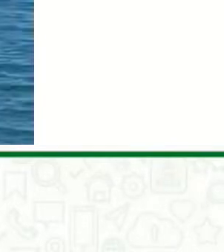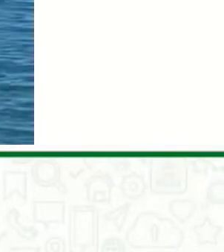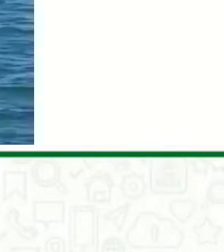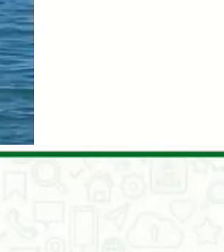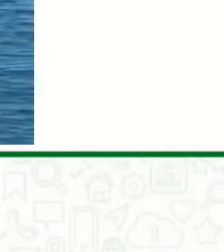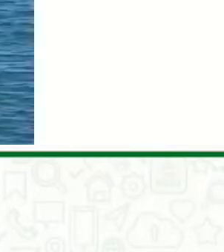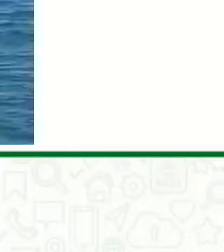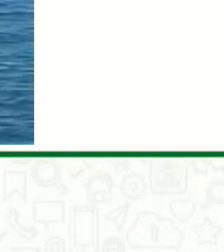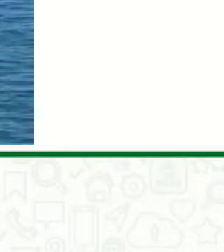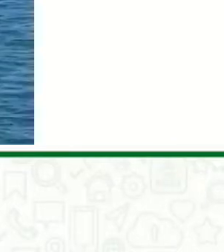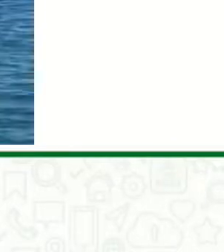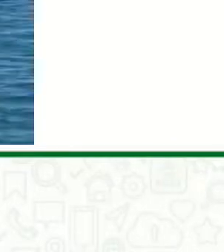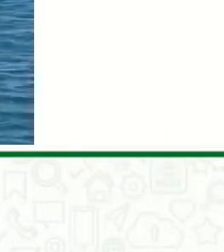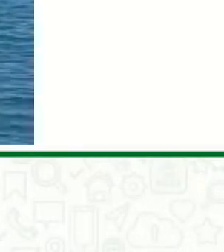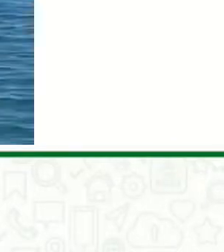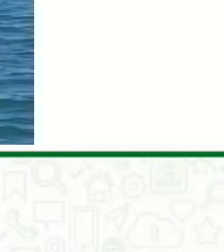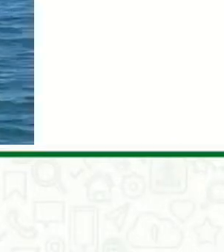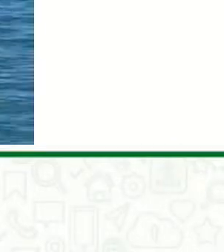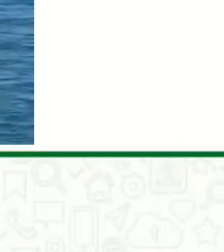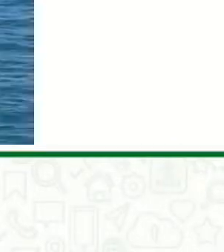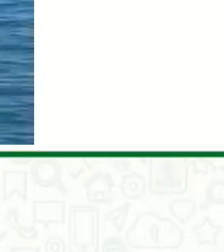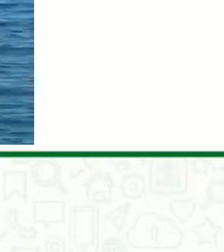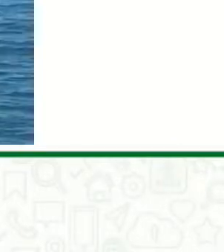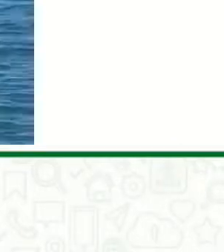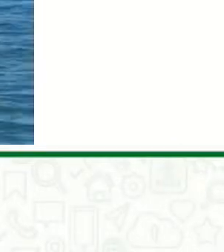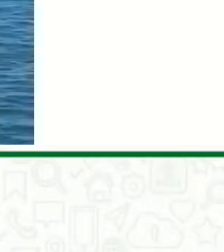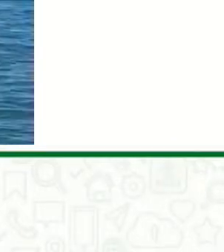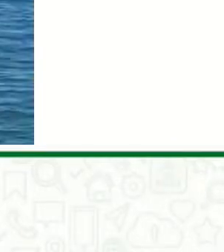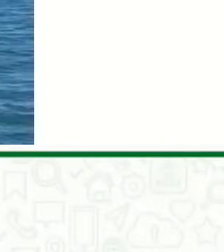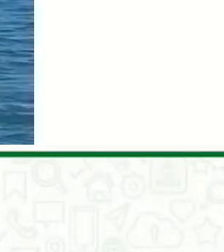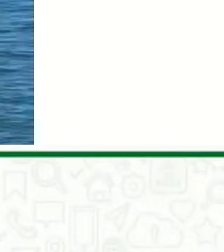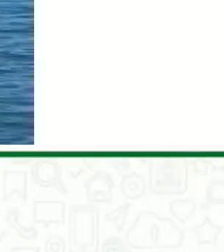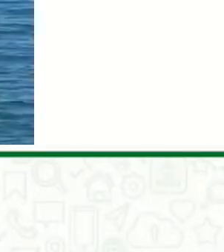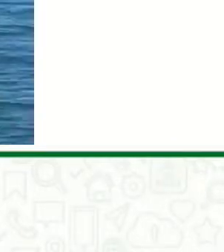Joga aí! Joga aí